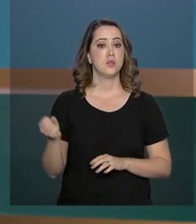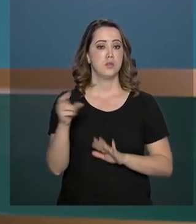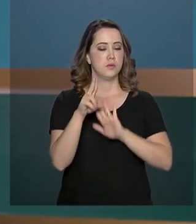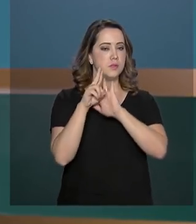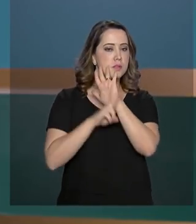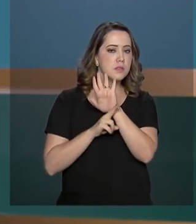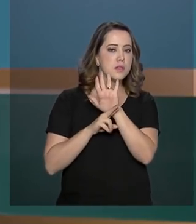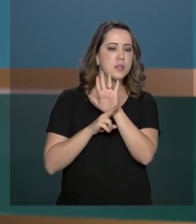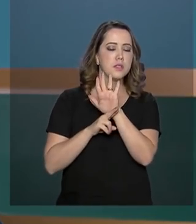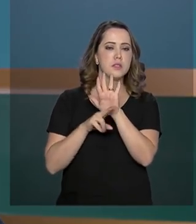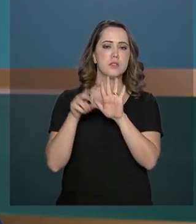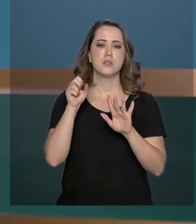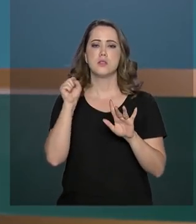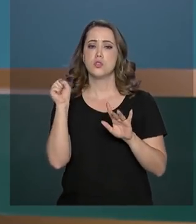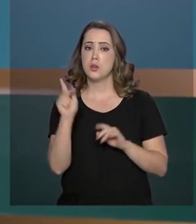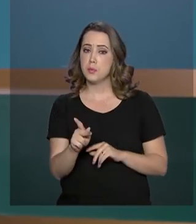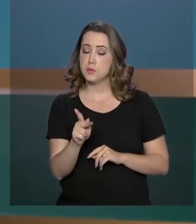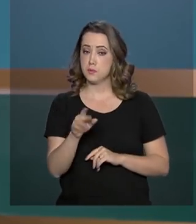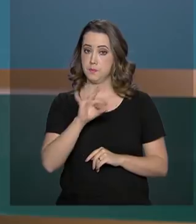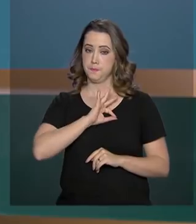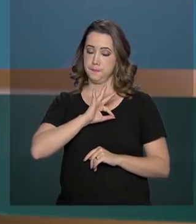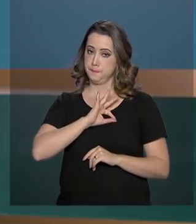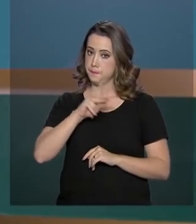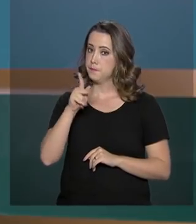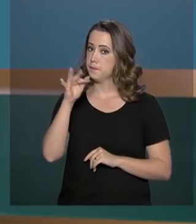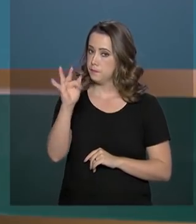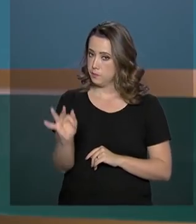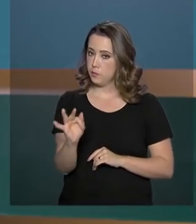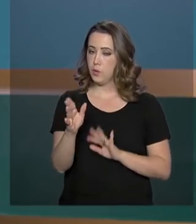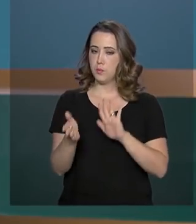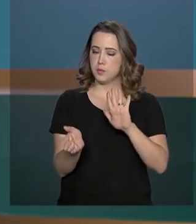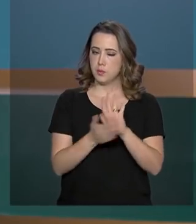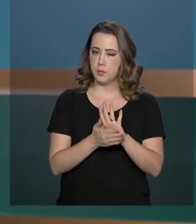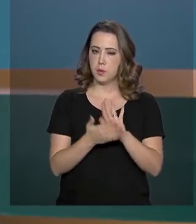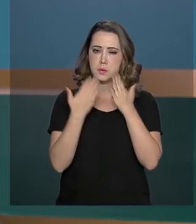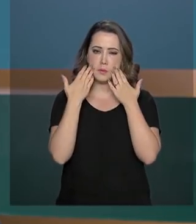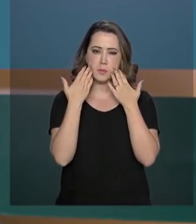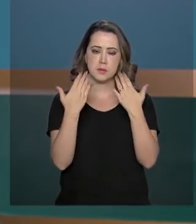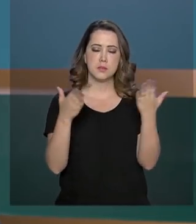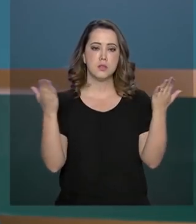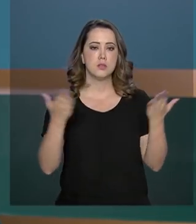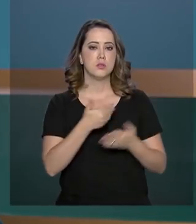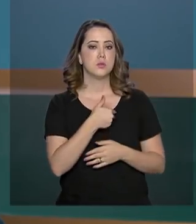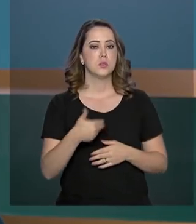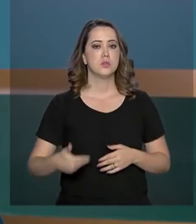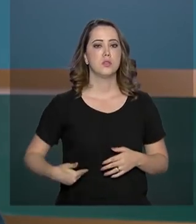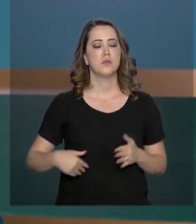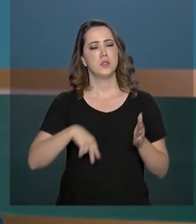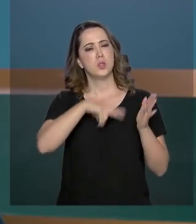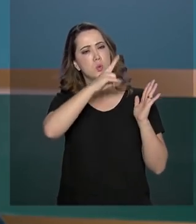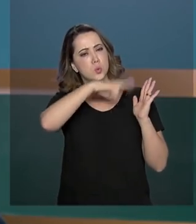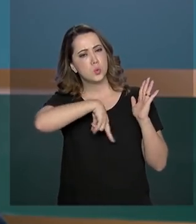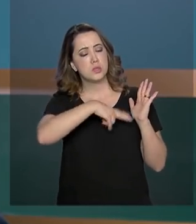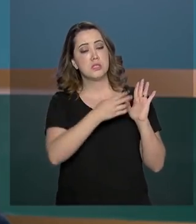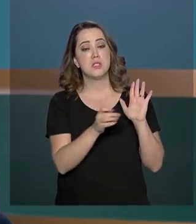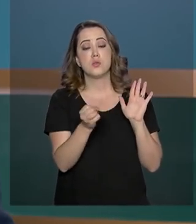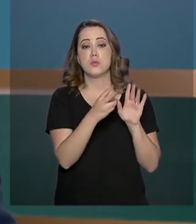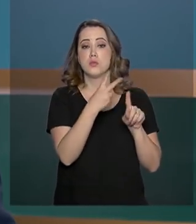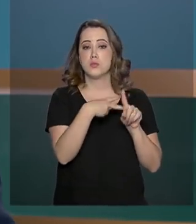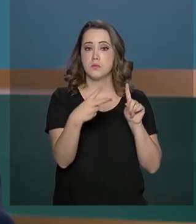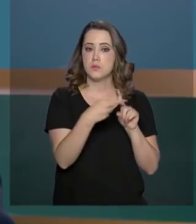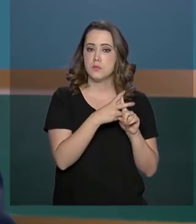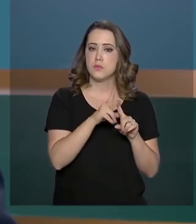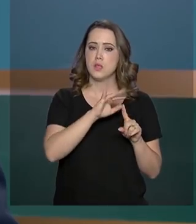regras de aposentadoria para policiais federais. Uma proposta foi apresentada hoje pelo governo no texto da nova Previdência